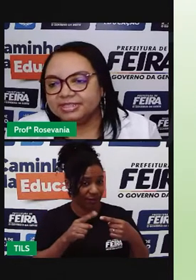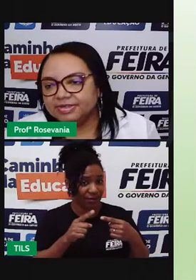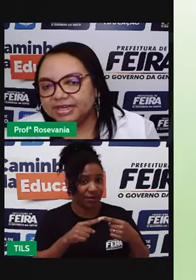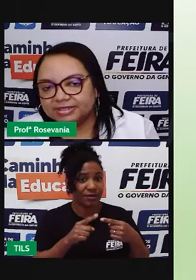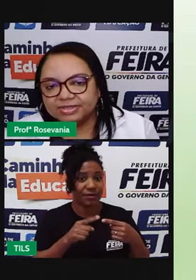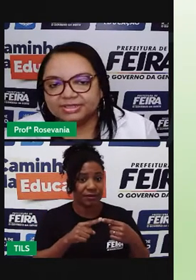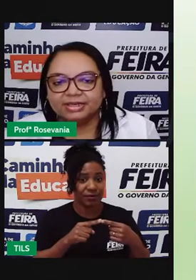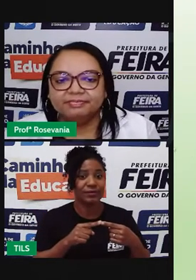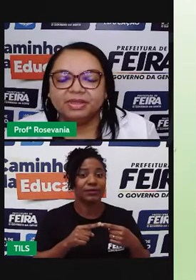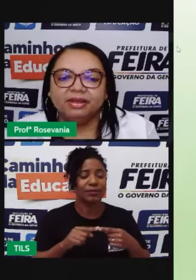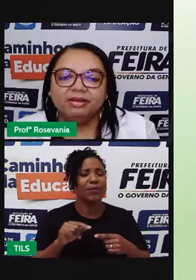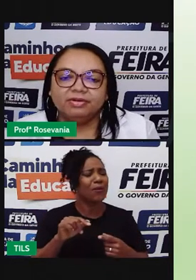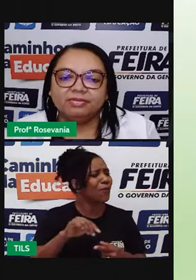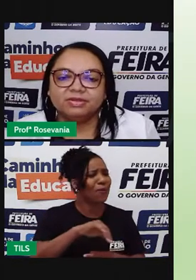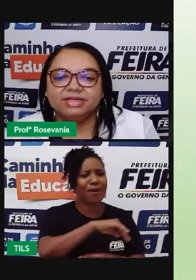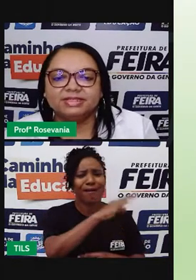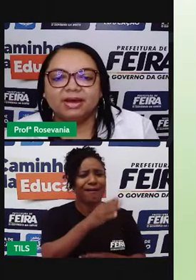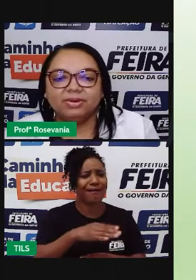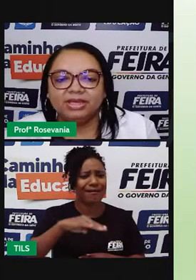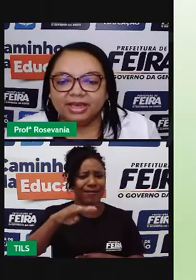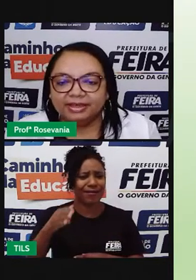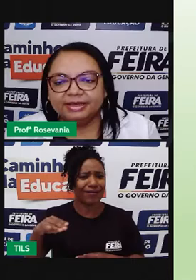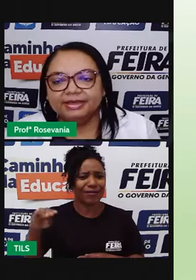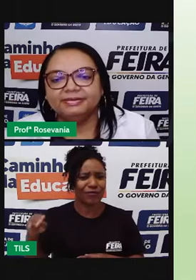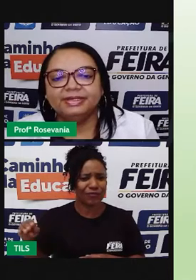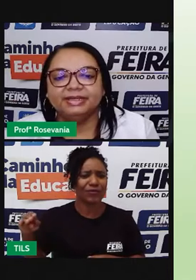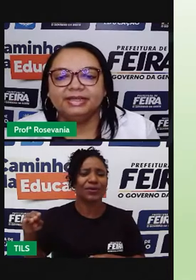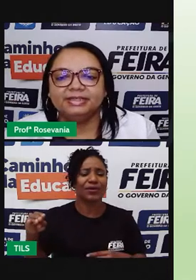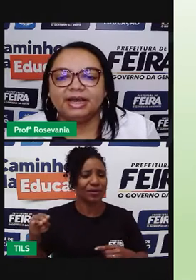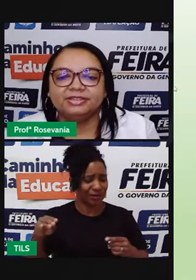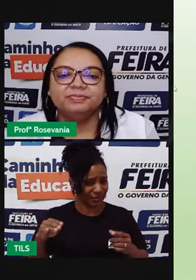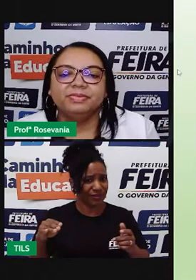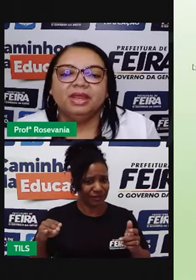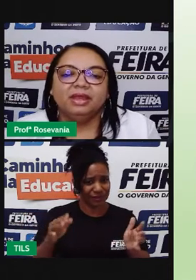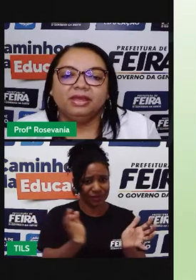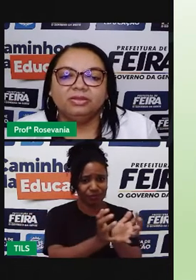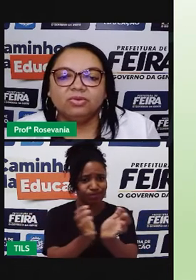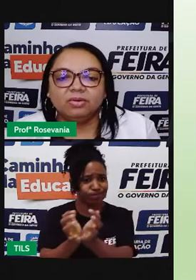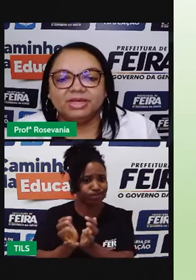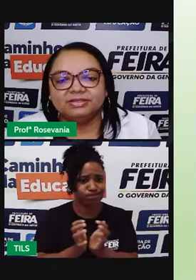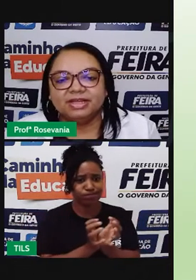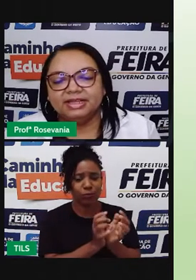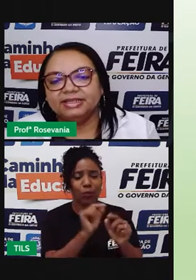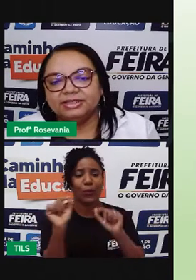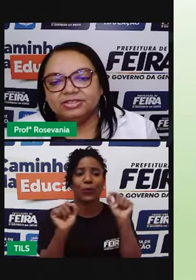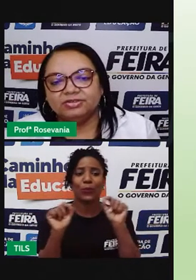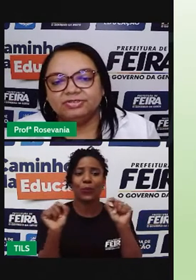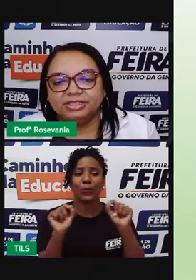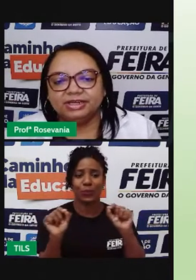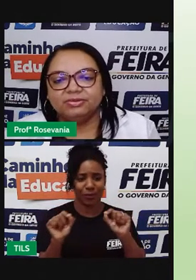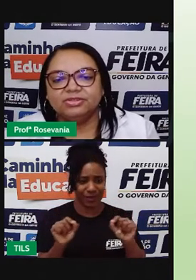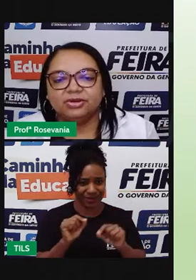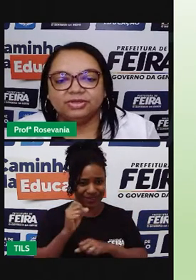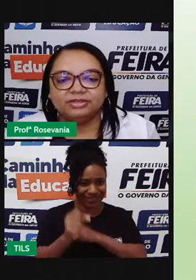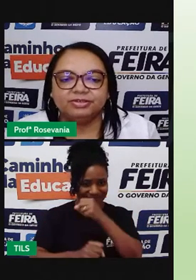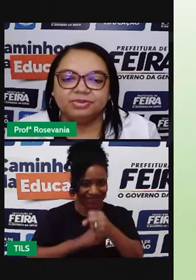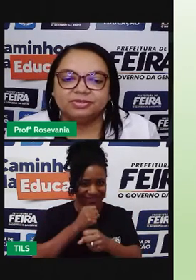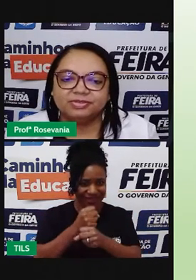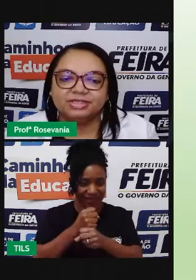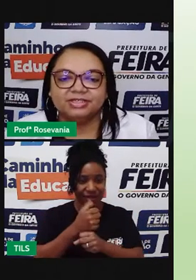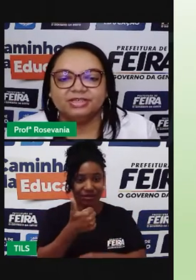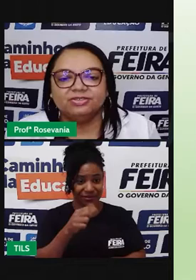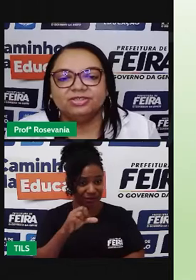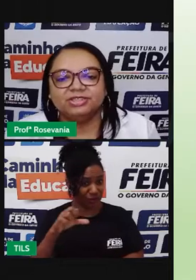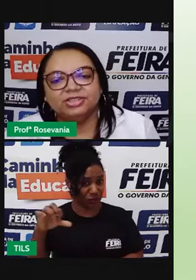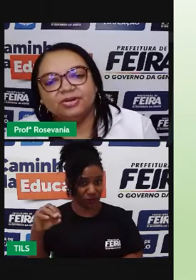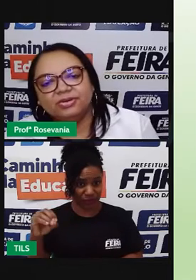e as classificações, né. Vamos começar. O que é, né, na realidade? No começo da década de 90, o geógrafo e